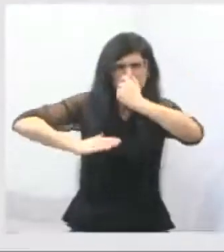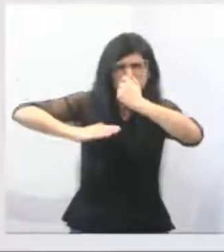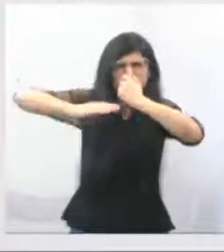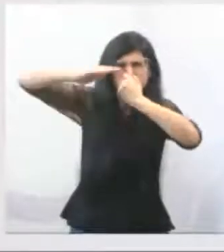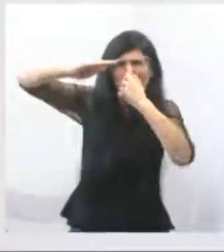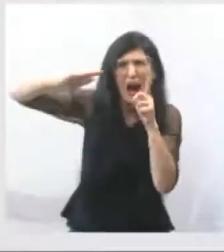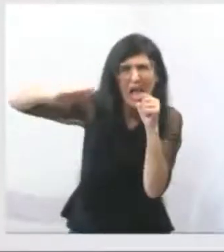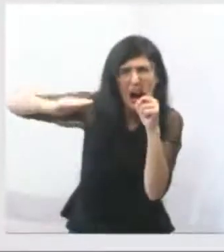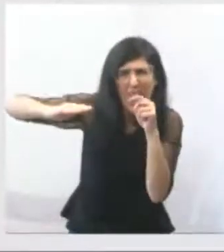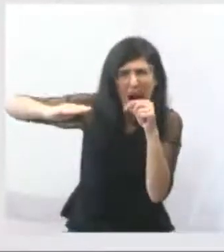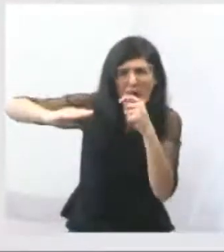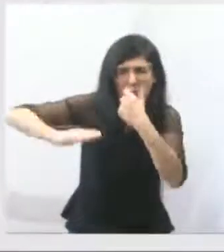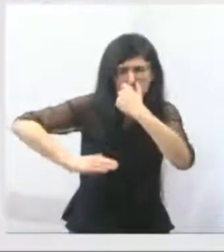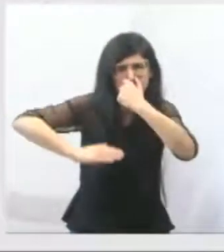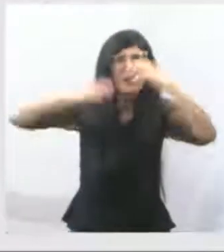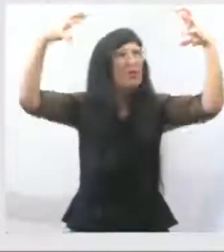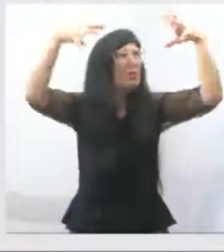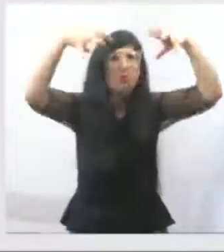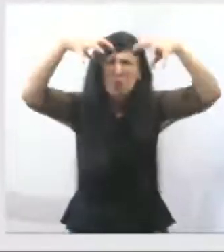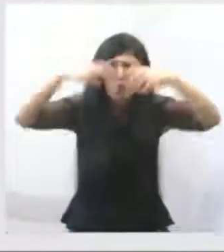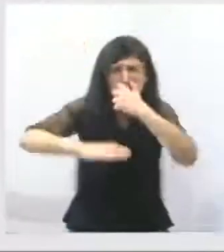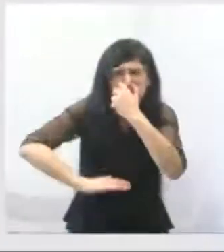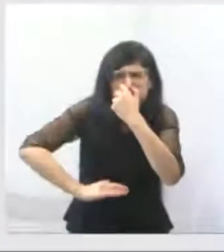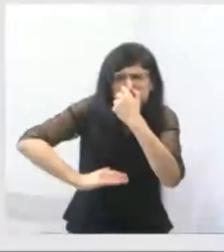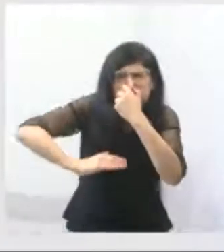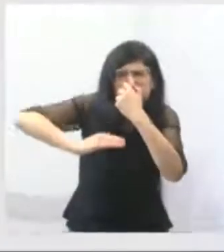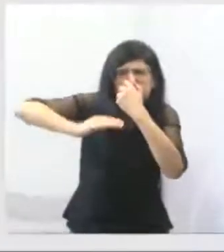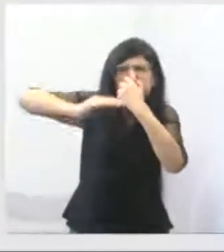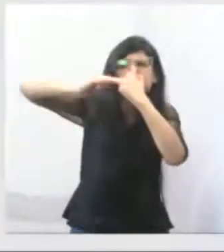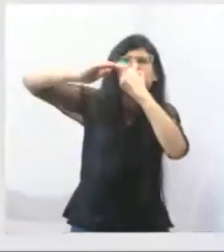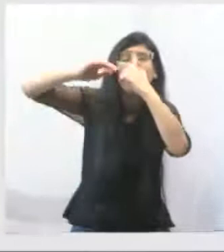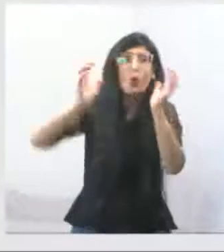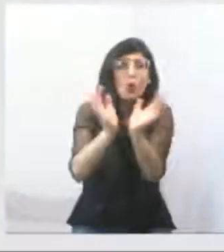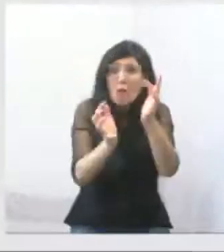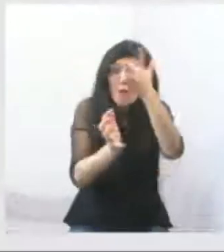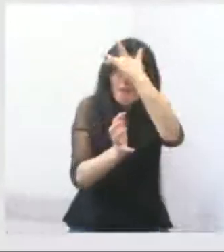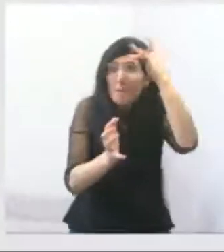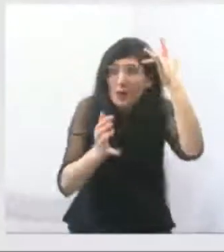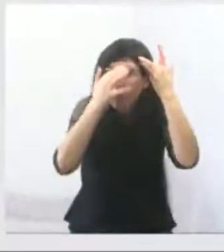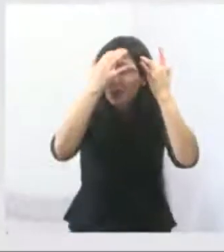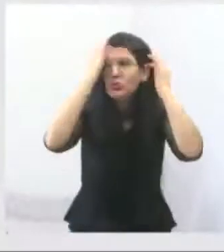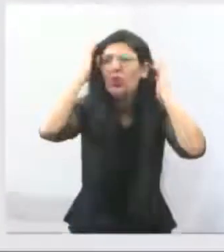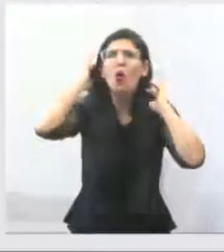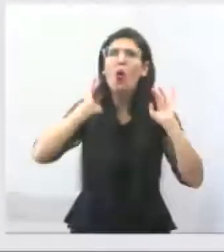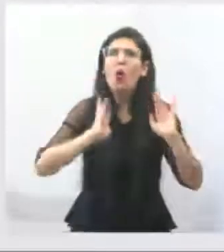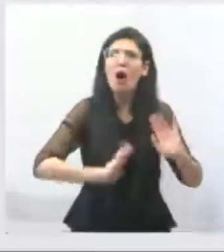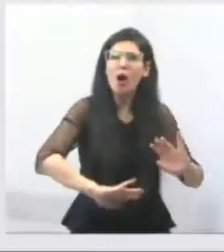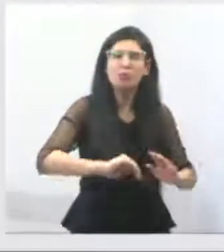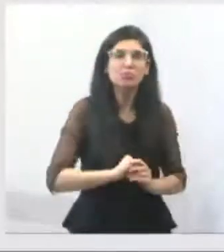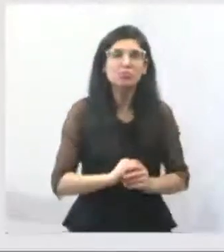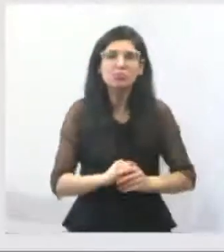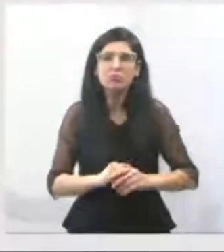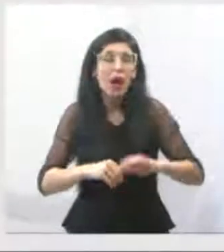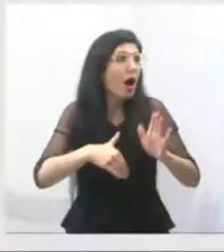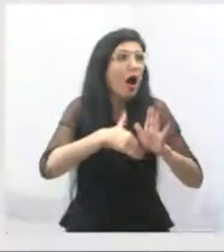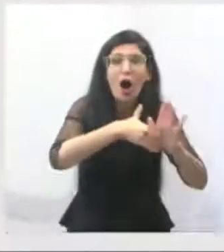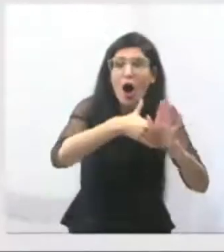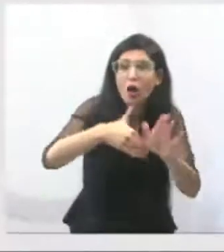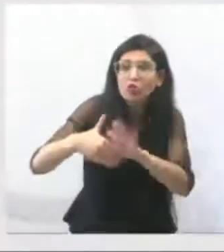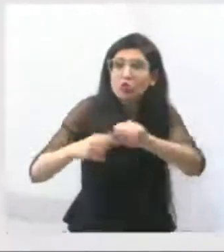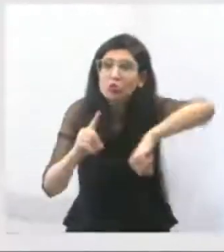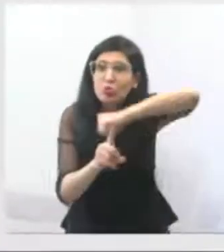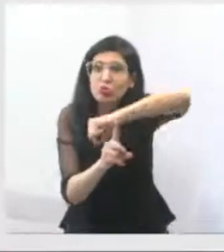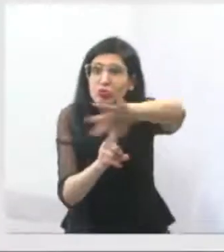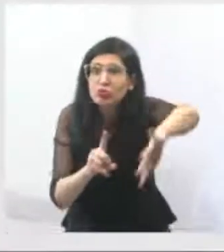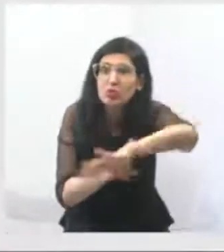pôde dar acolhida, informação e respeito a todos os usuários